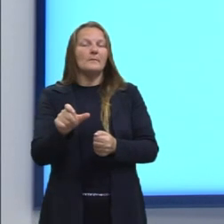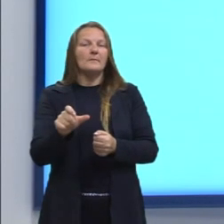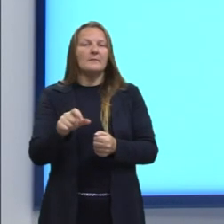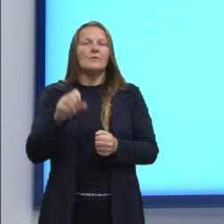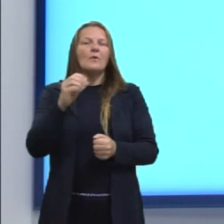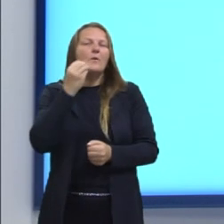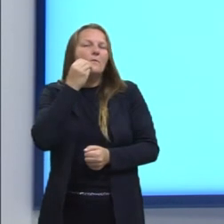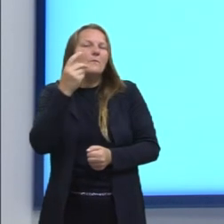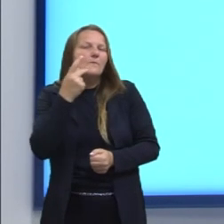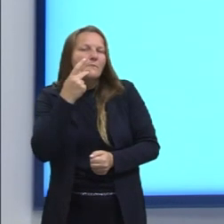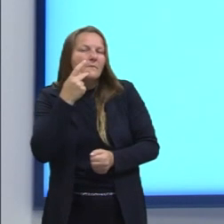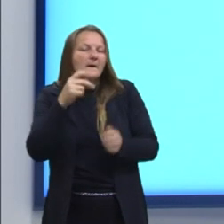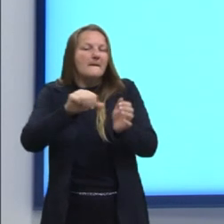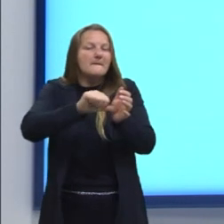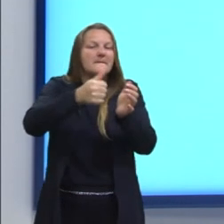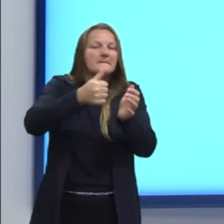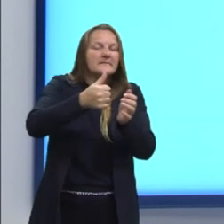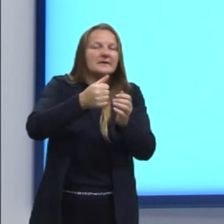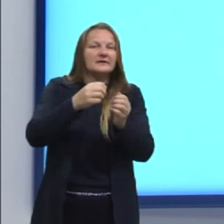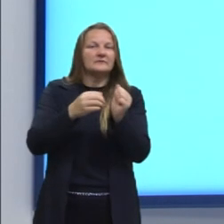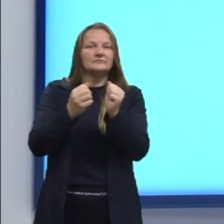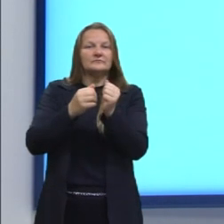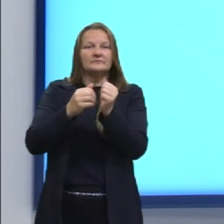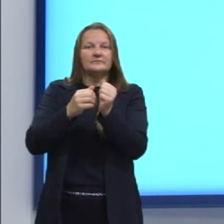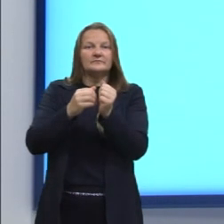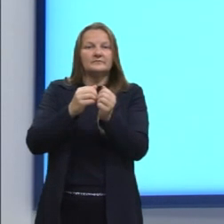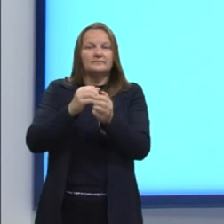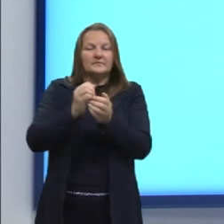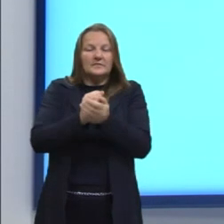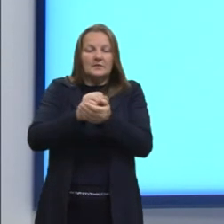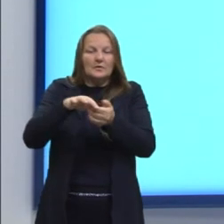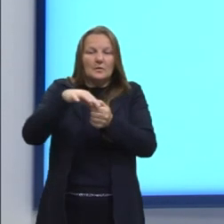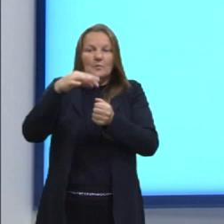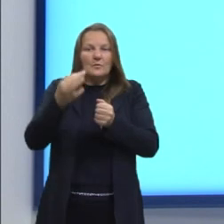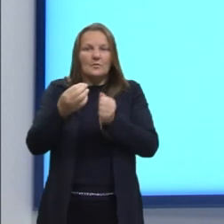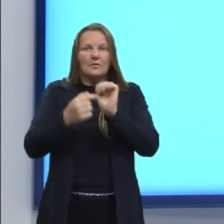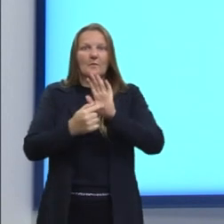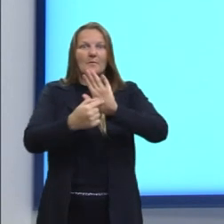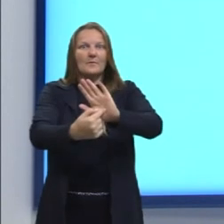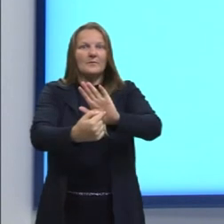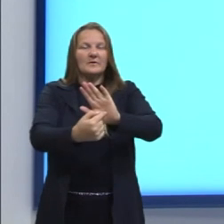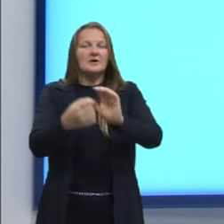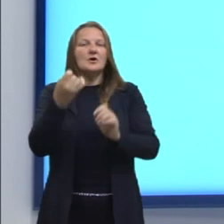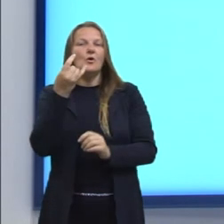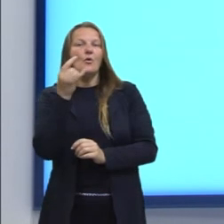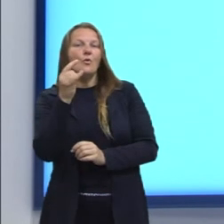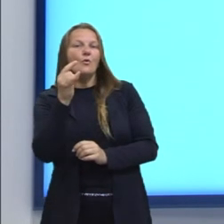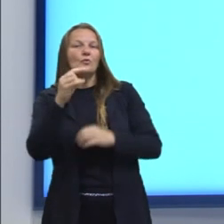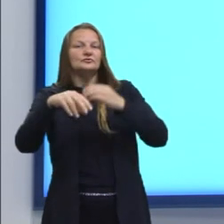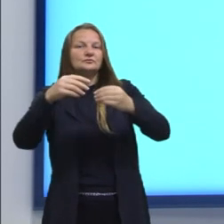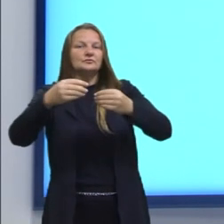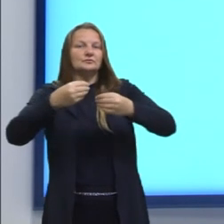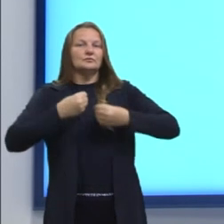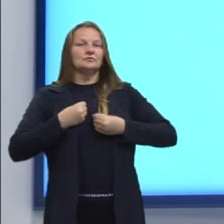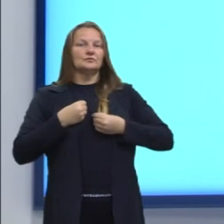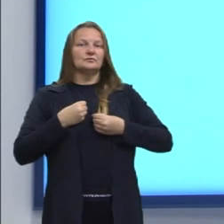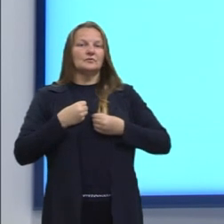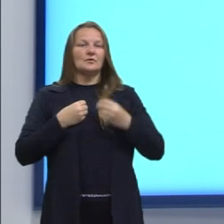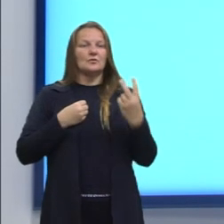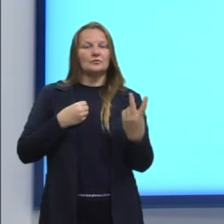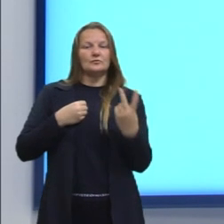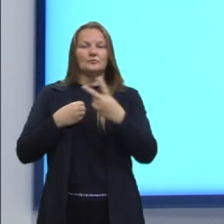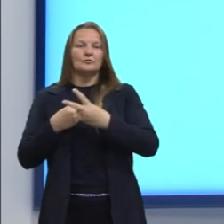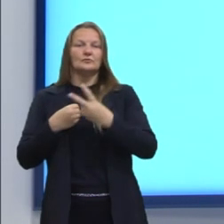de que a primeira pessoa a revelar o seu amigo secreto e a última presenteada sejam as duas